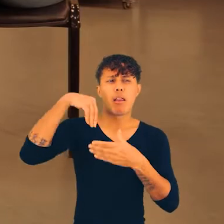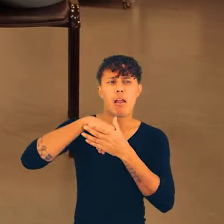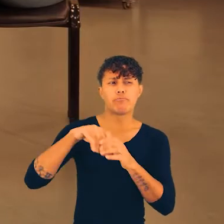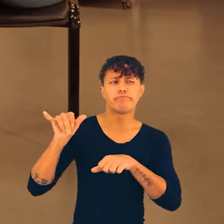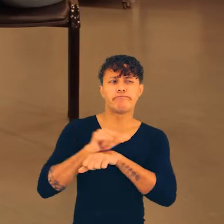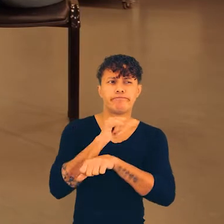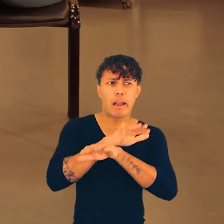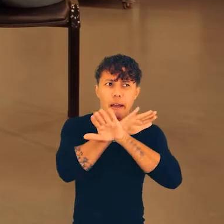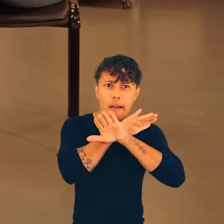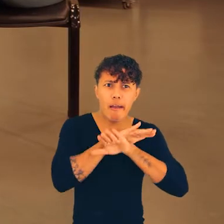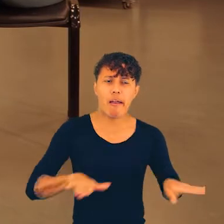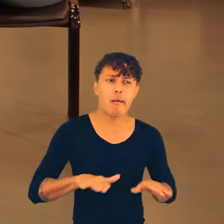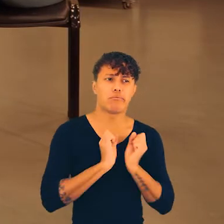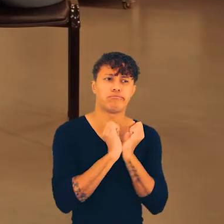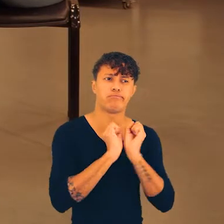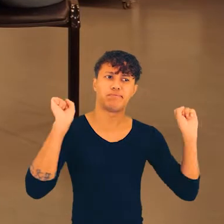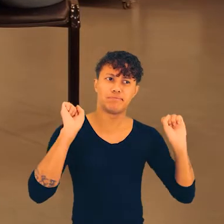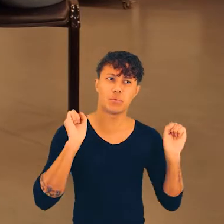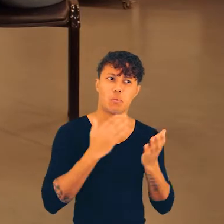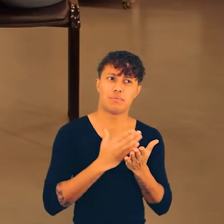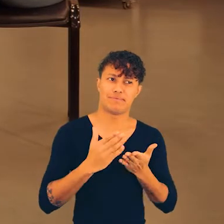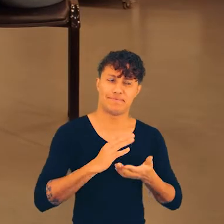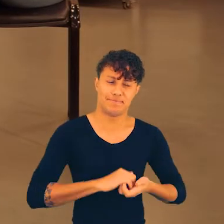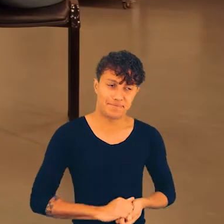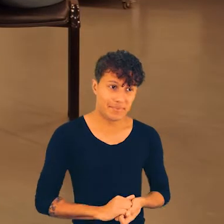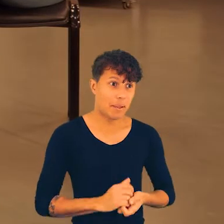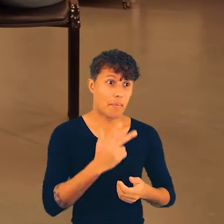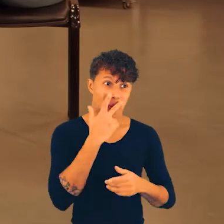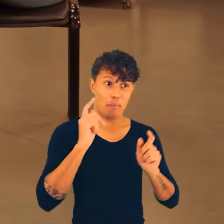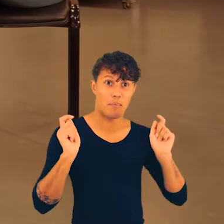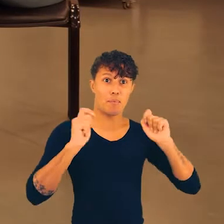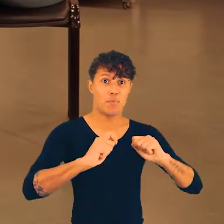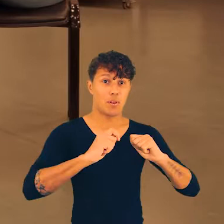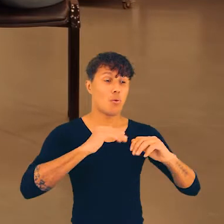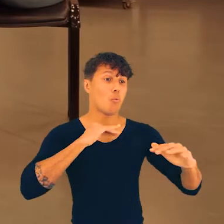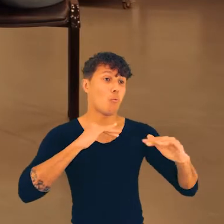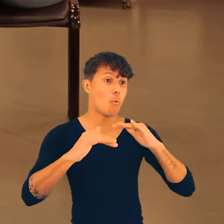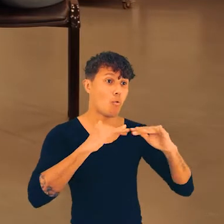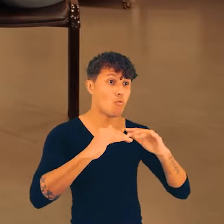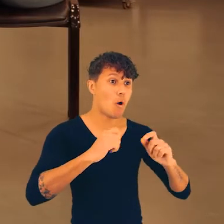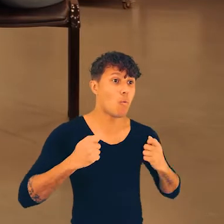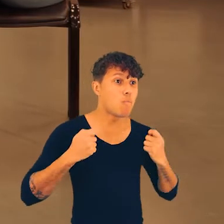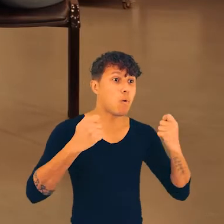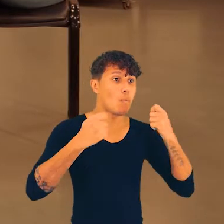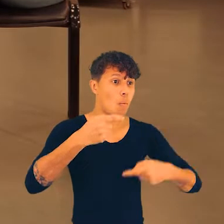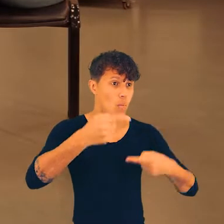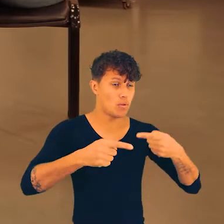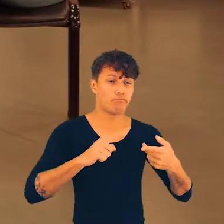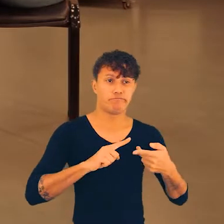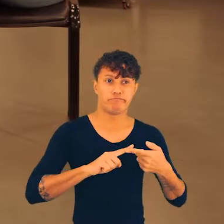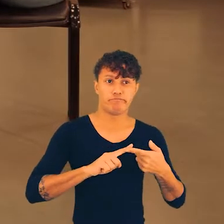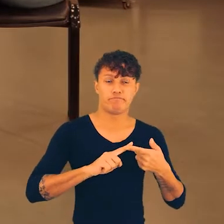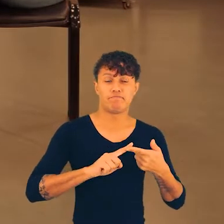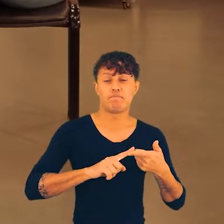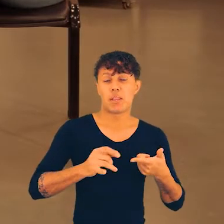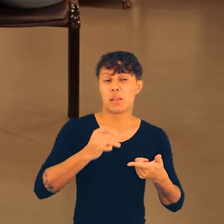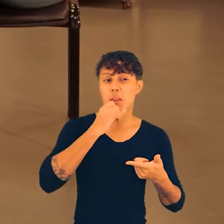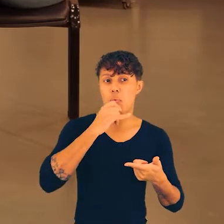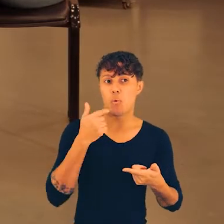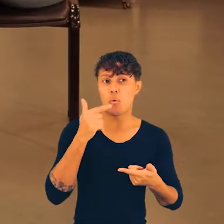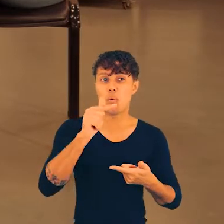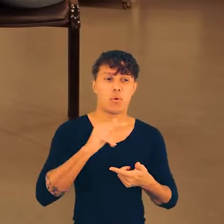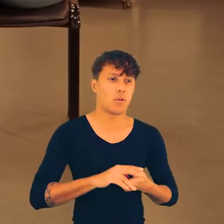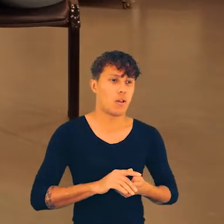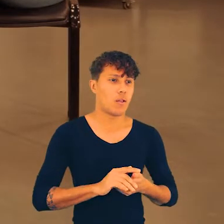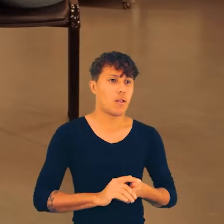mobilizaram para pôr fim a esse regime. Isso é uma possibilidade de ativismo político. Um outro exemplo é